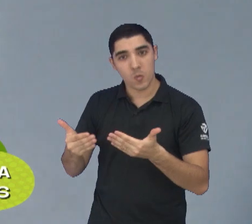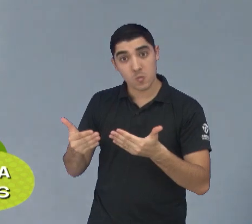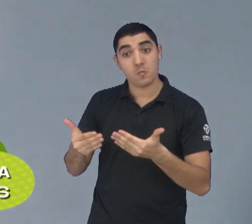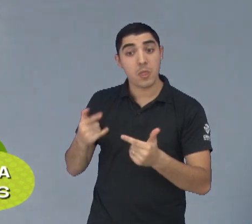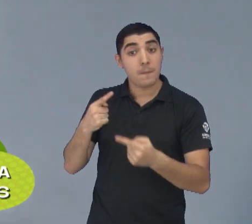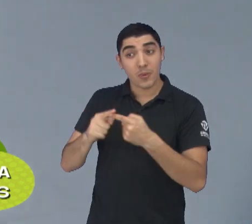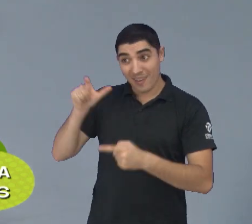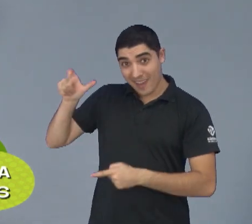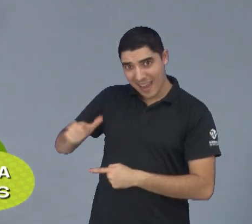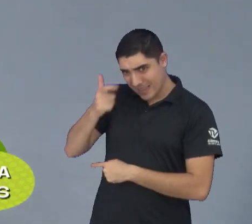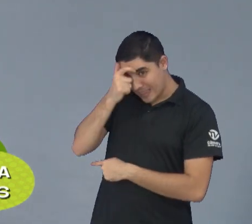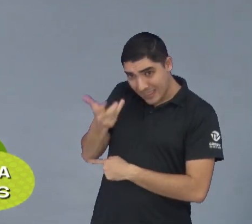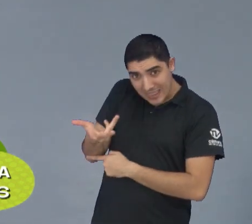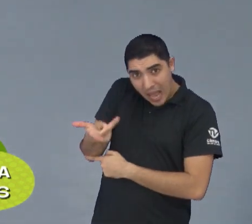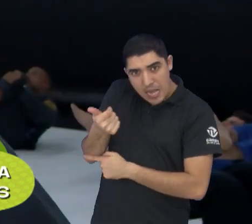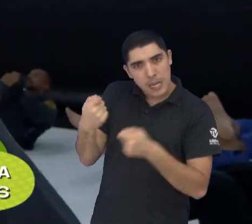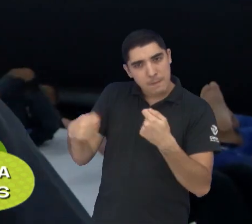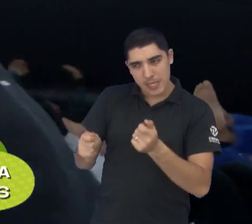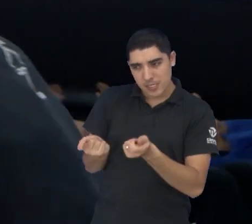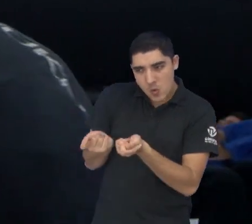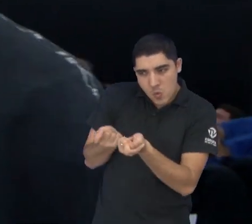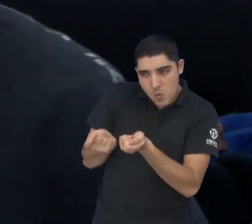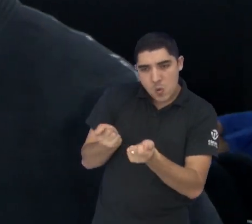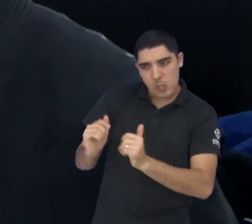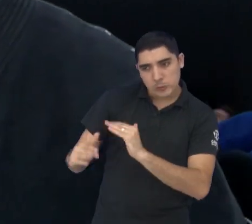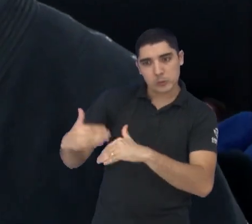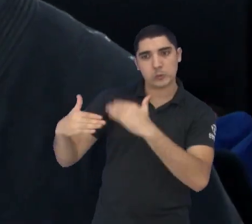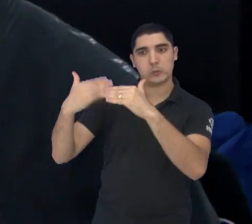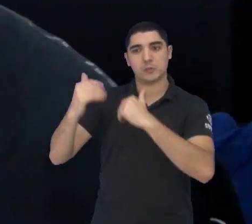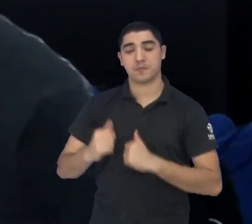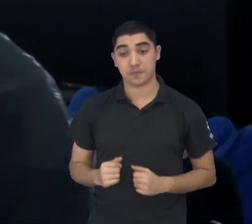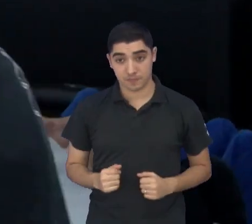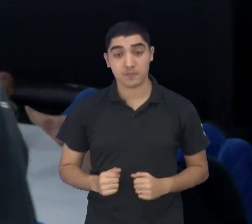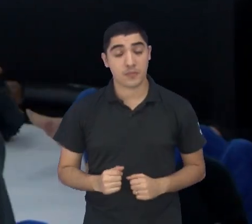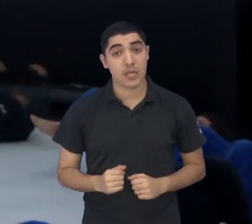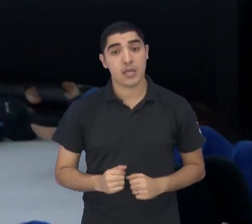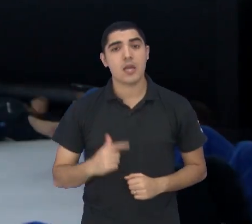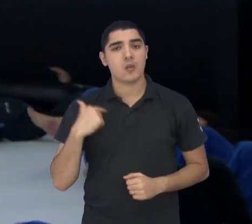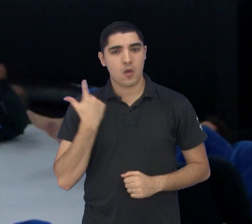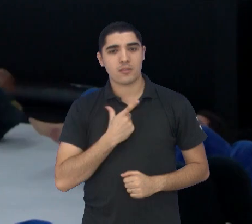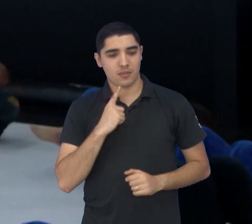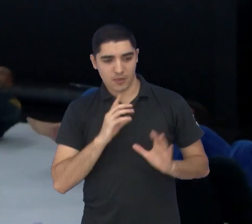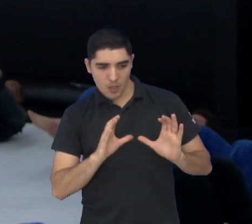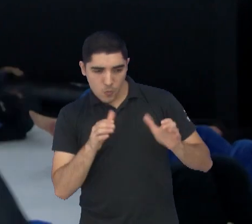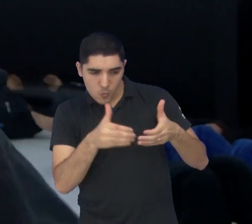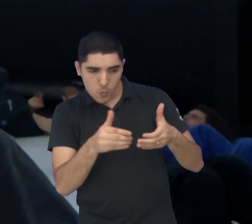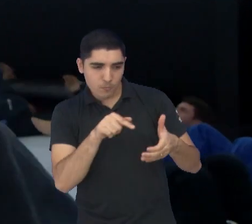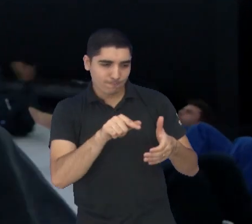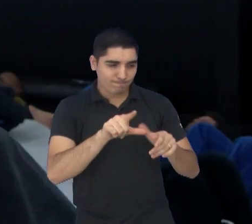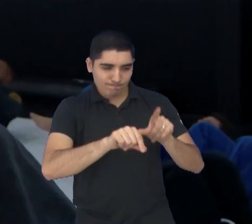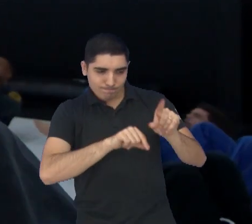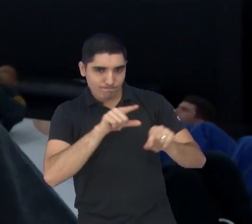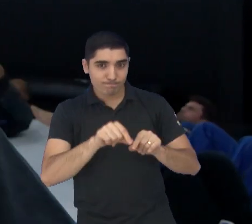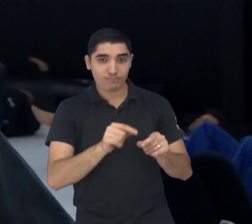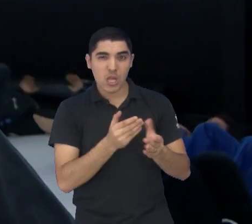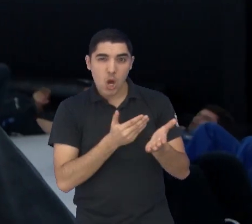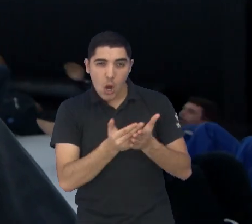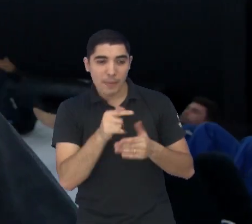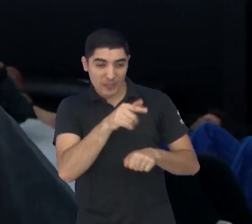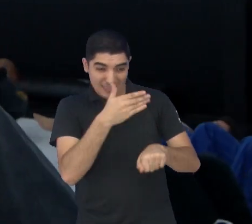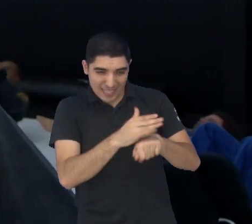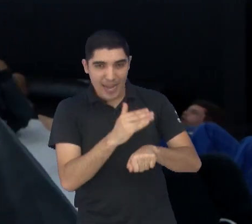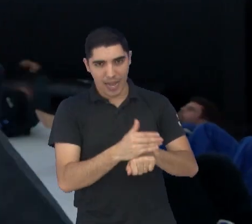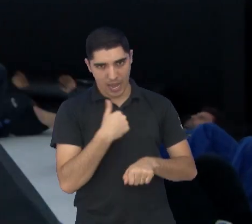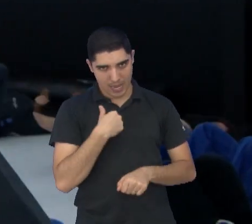que o talento dela seja lapidado. Tem esse grupinho que a gente seleciona um pouco mais, que na hora do treino a gente pega mais no pé.